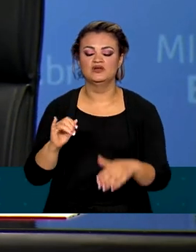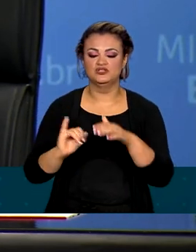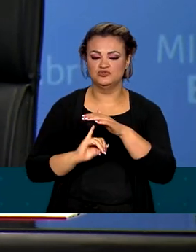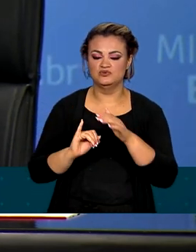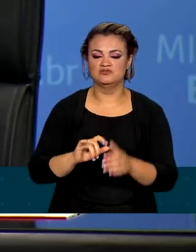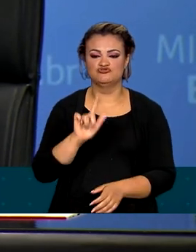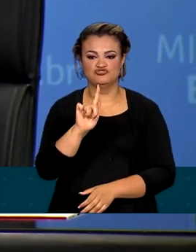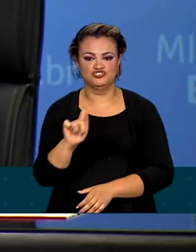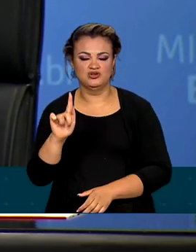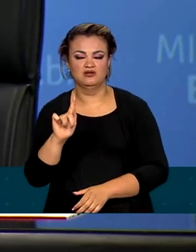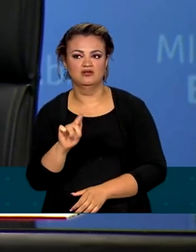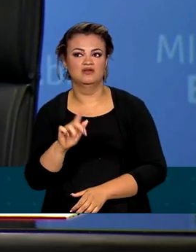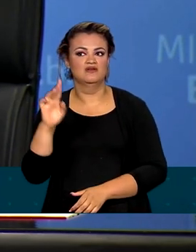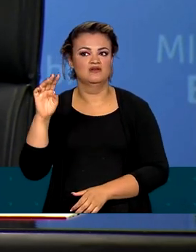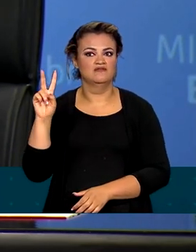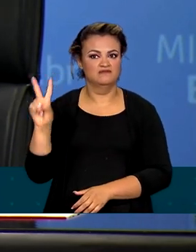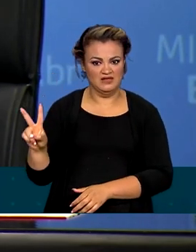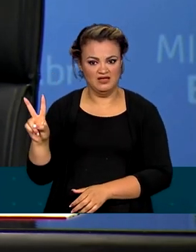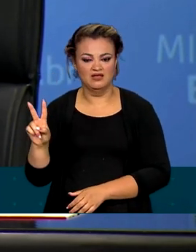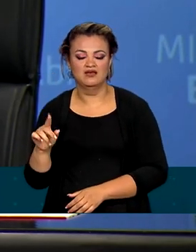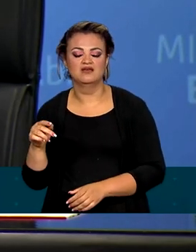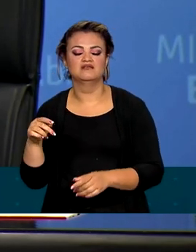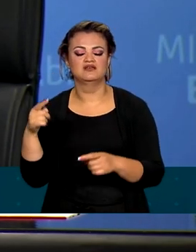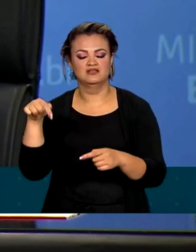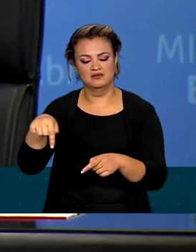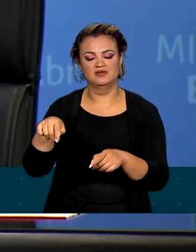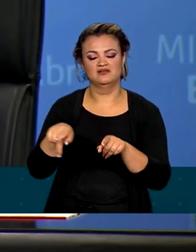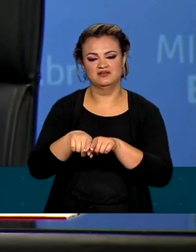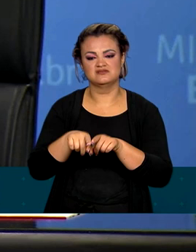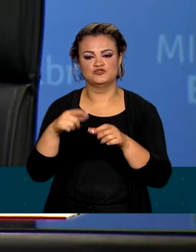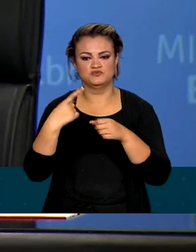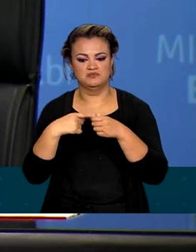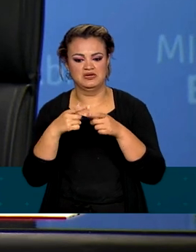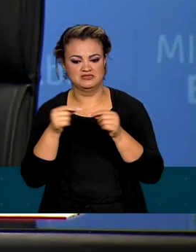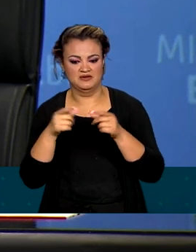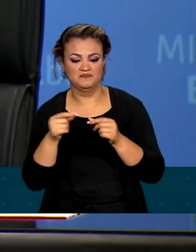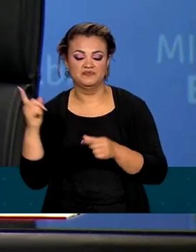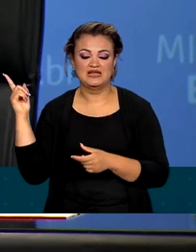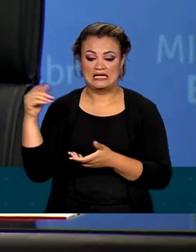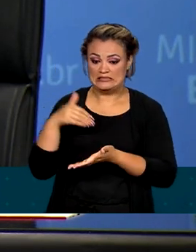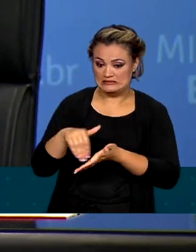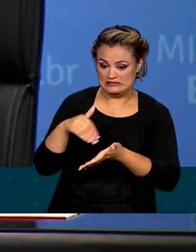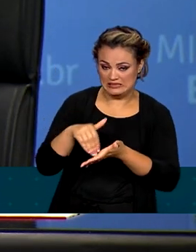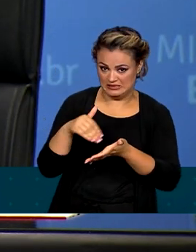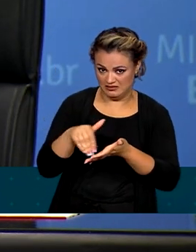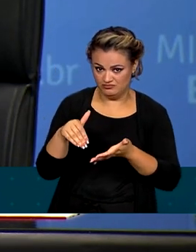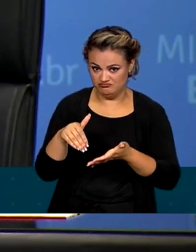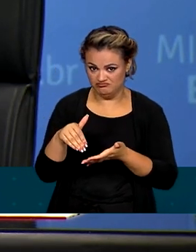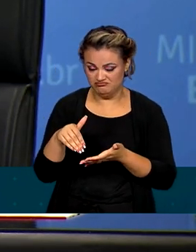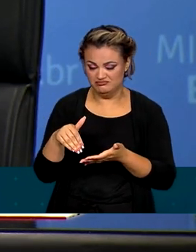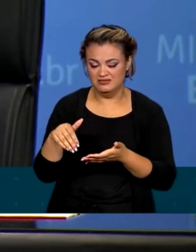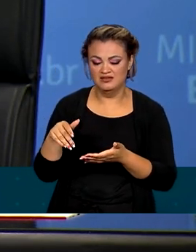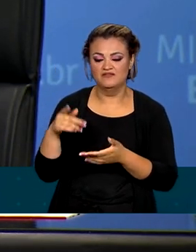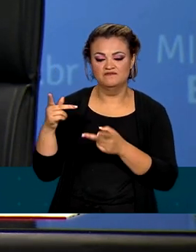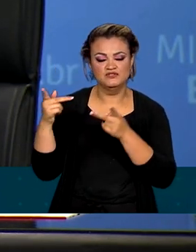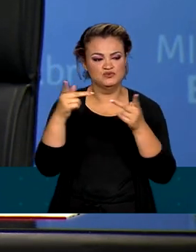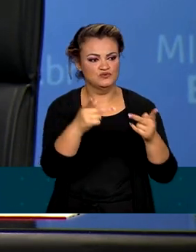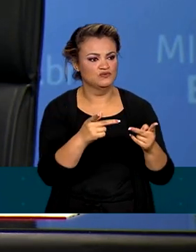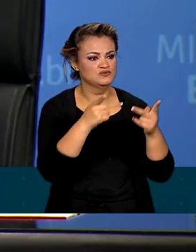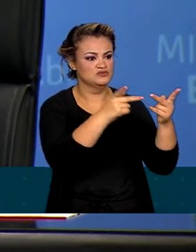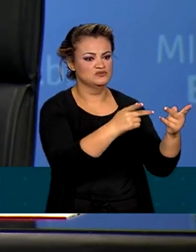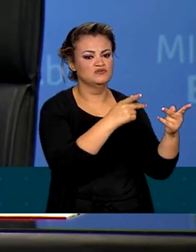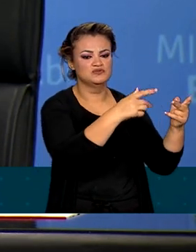Getúlio Vargas e Universidade de Brasília. O secretário de Coordenação e Governança das empresas estatais visitou